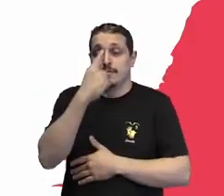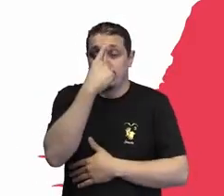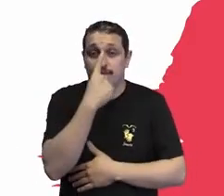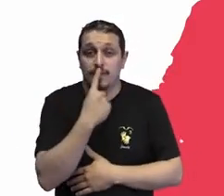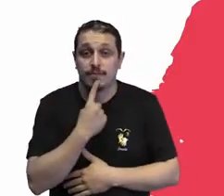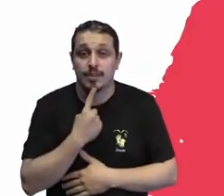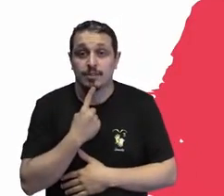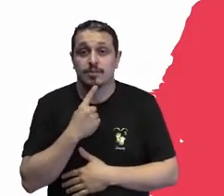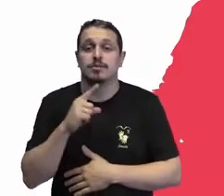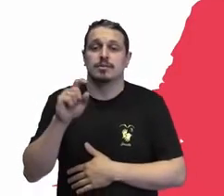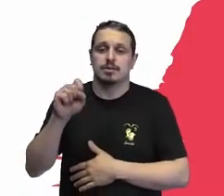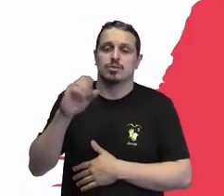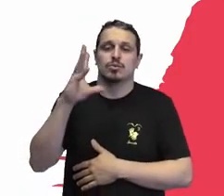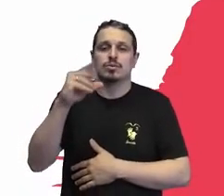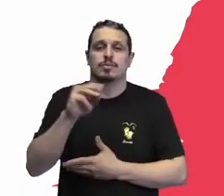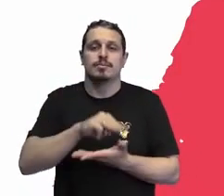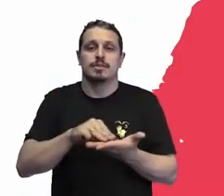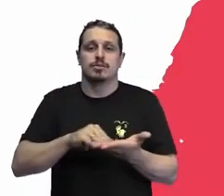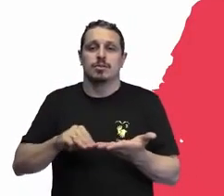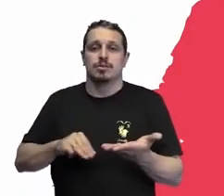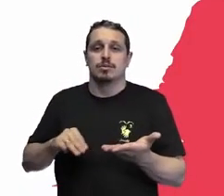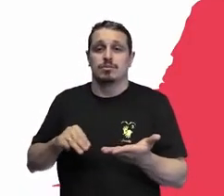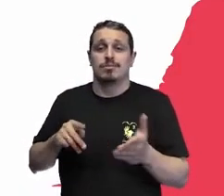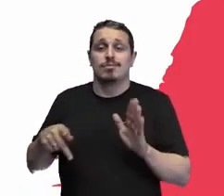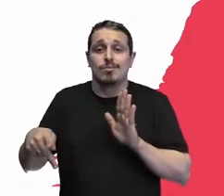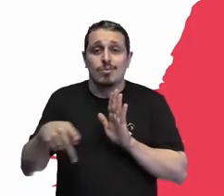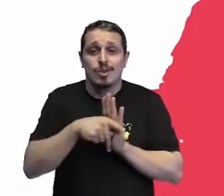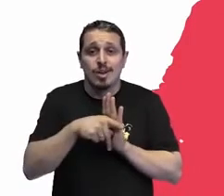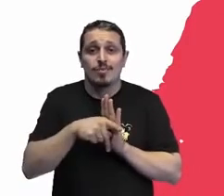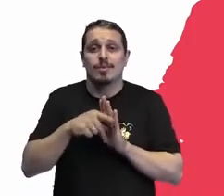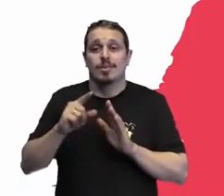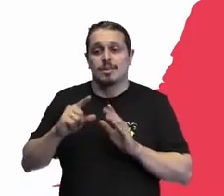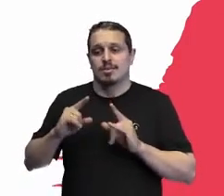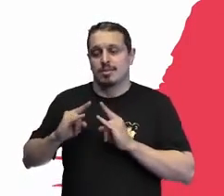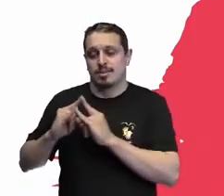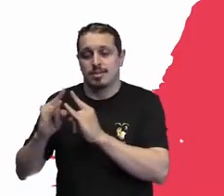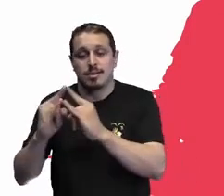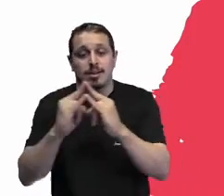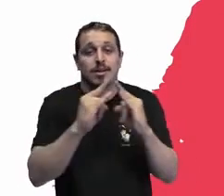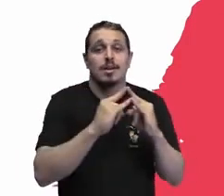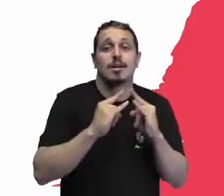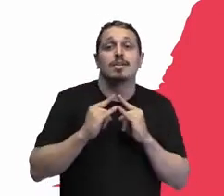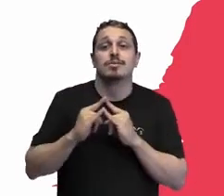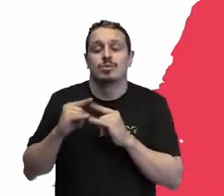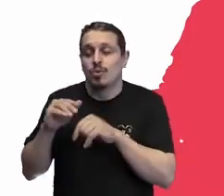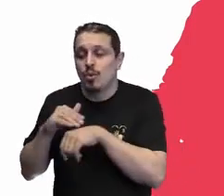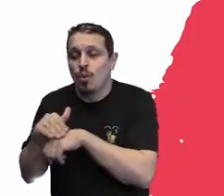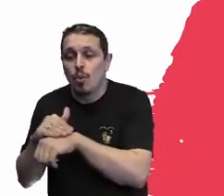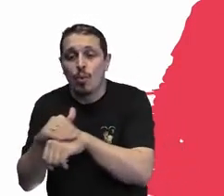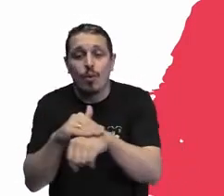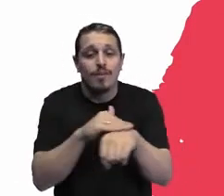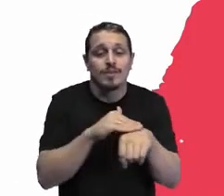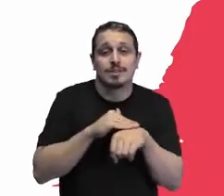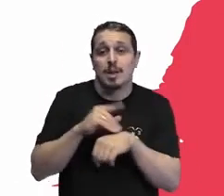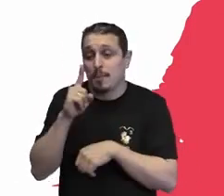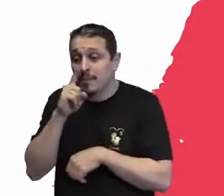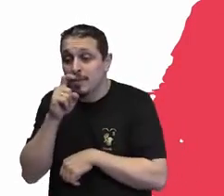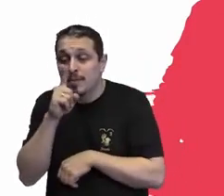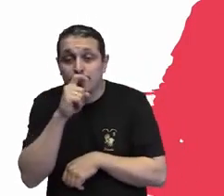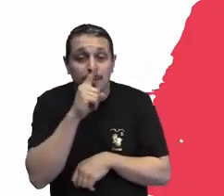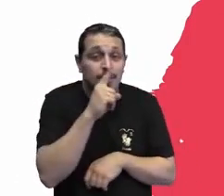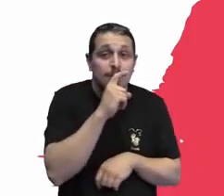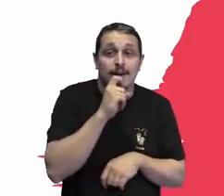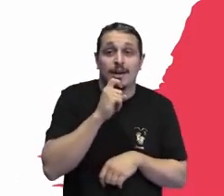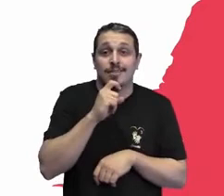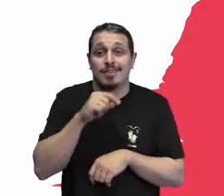exclusiva do nosso instituto, a gente dialoga, como vocês viram, com alguns pais, a gente dialoga com eles, moradores,